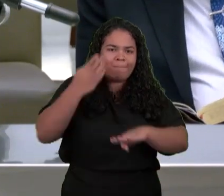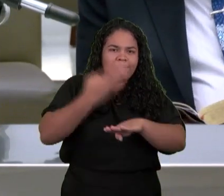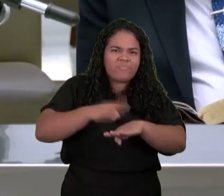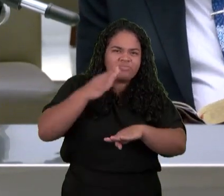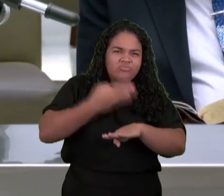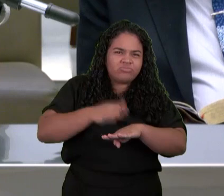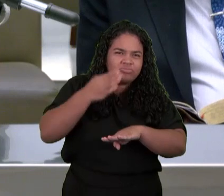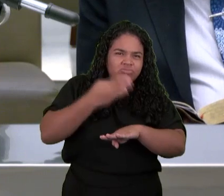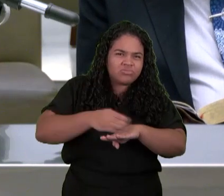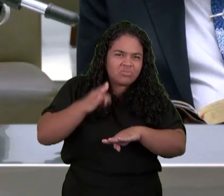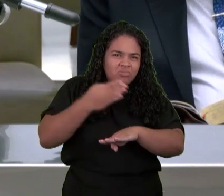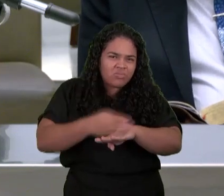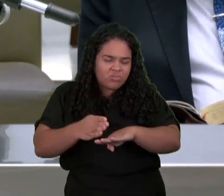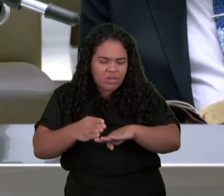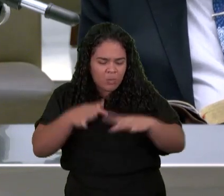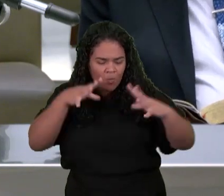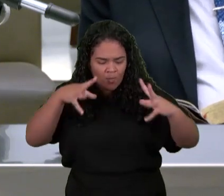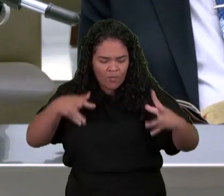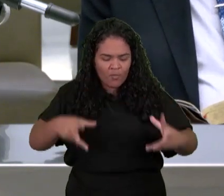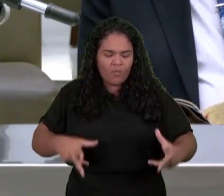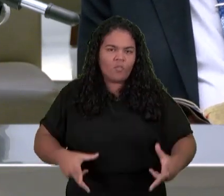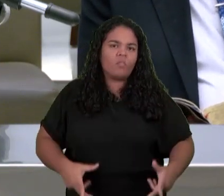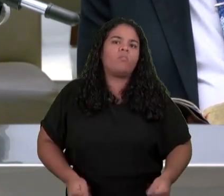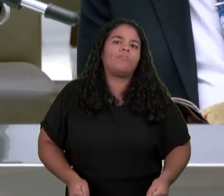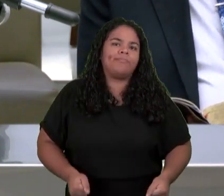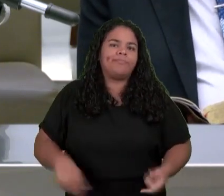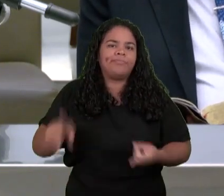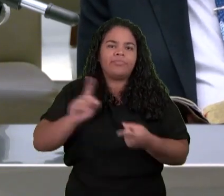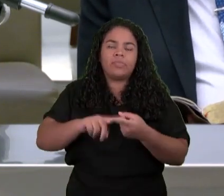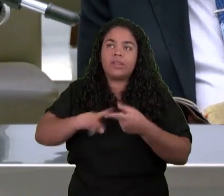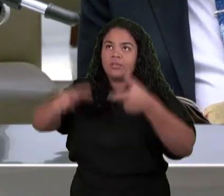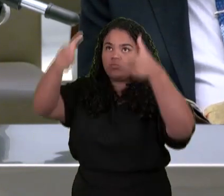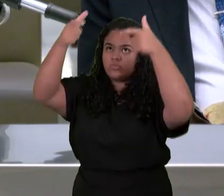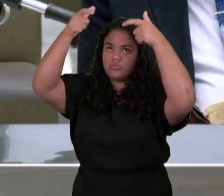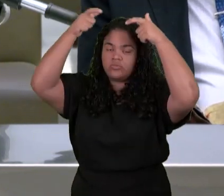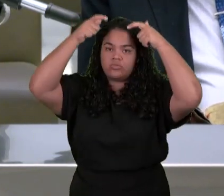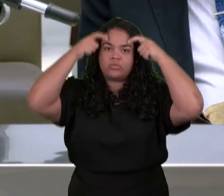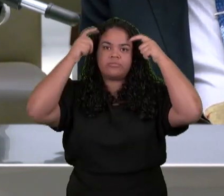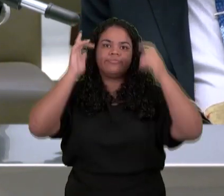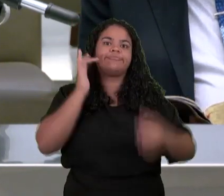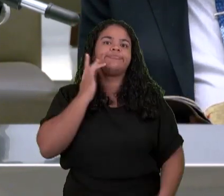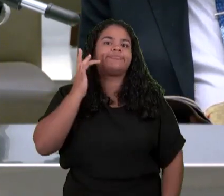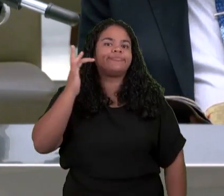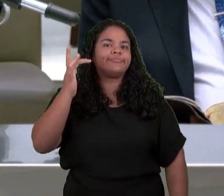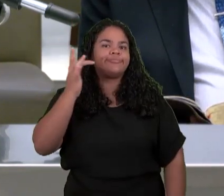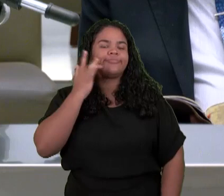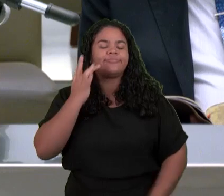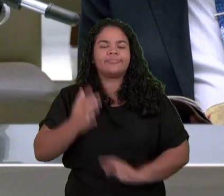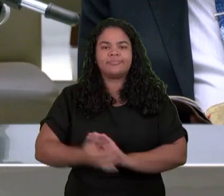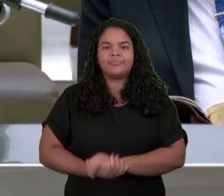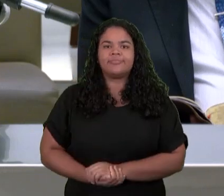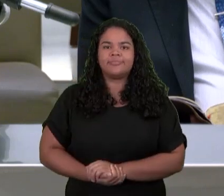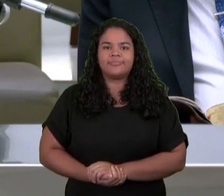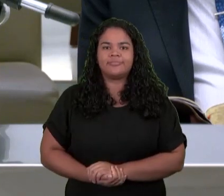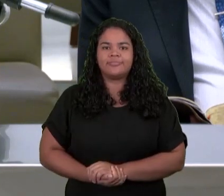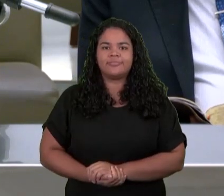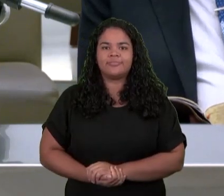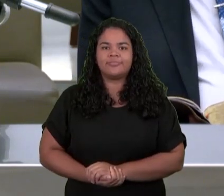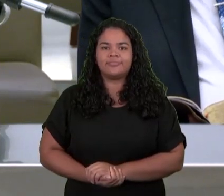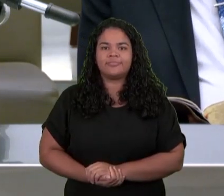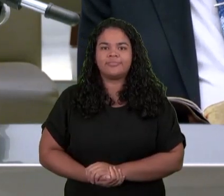tinham Sobre a cabeça Coroas De ouro E do trono Saiam O que?